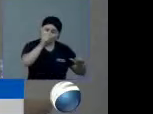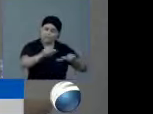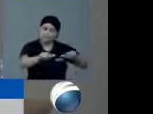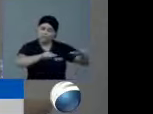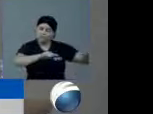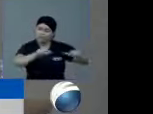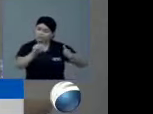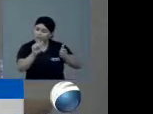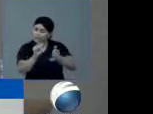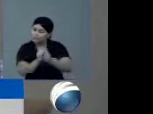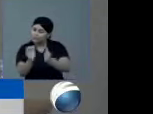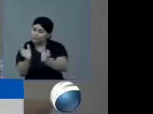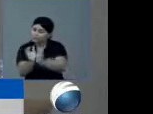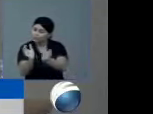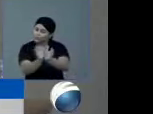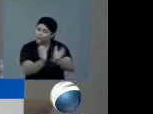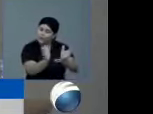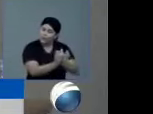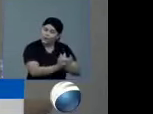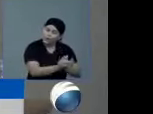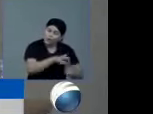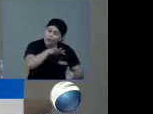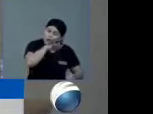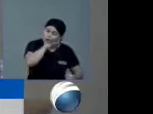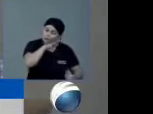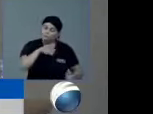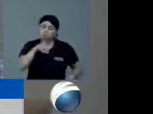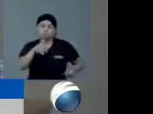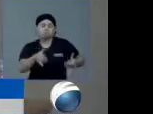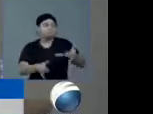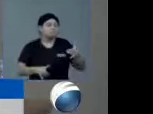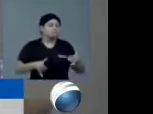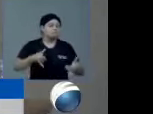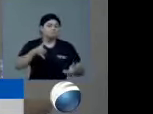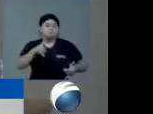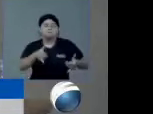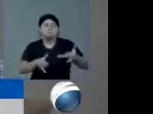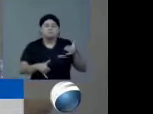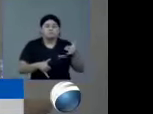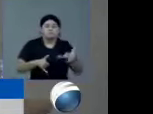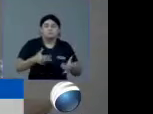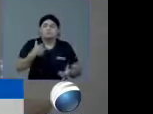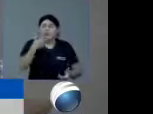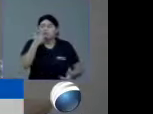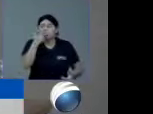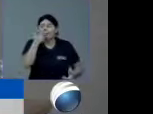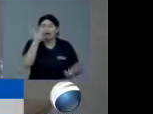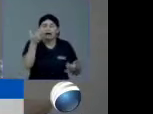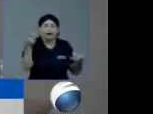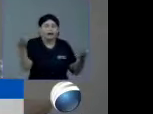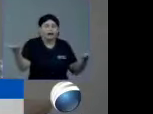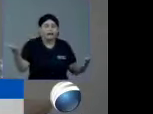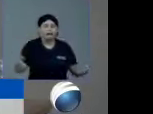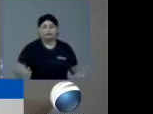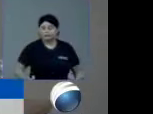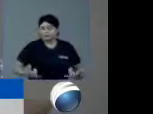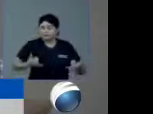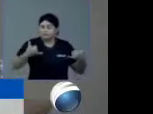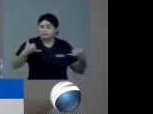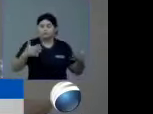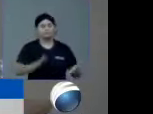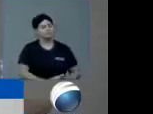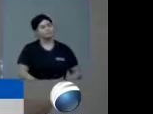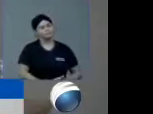alguns nos carros, sobem num salto, parecendo aquelas meninas quando vai debutar, com salto de 22 centímetros,